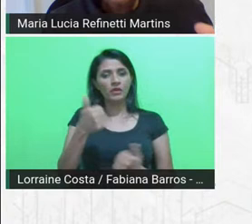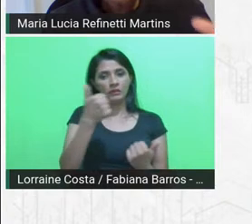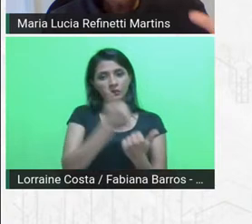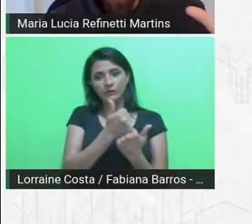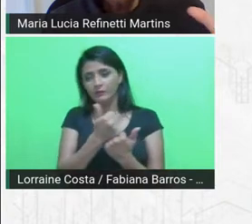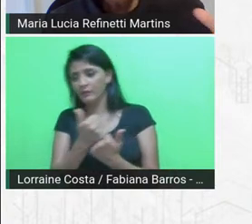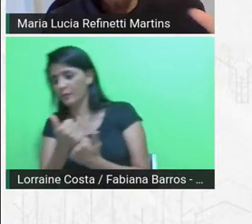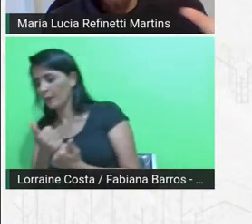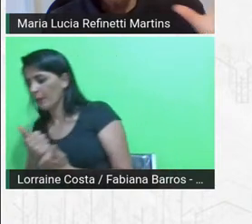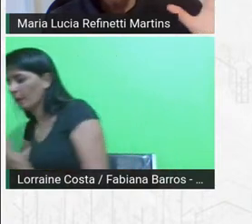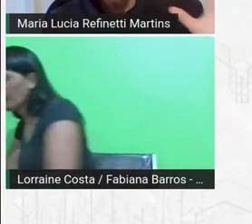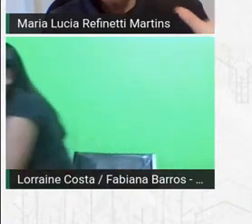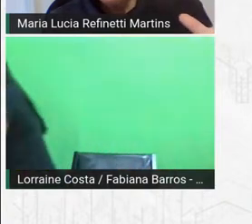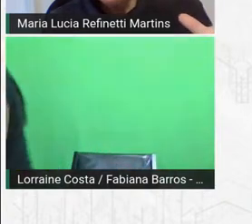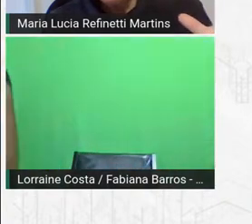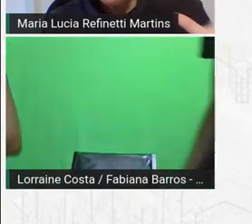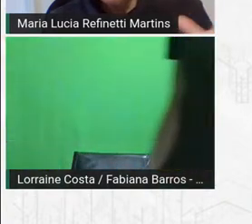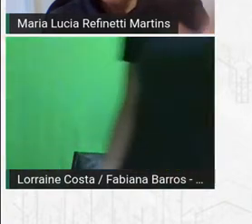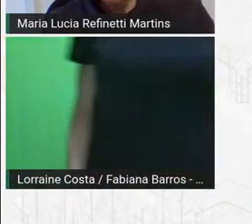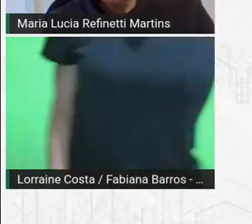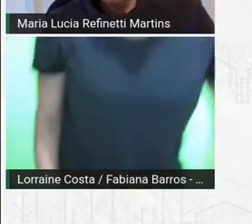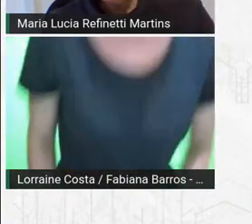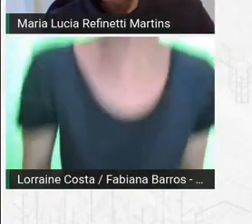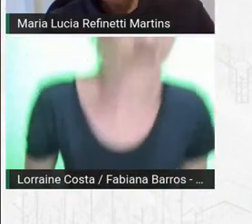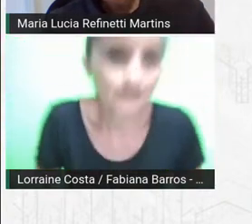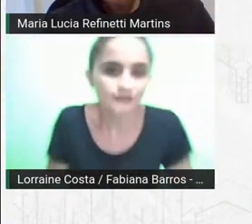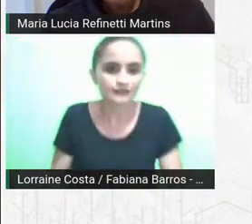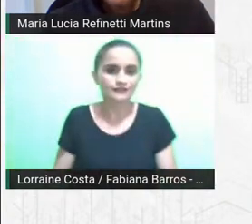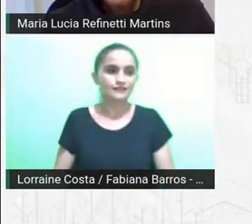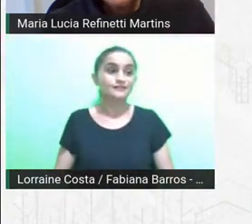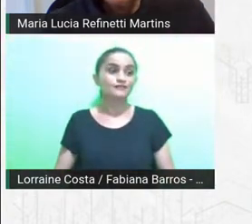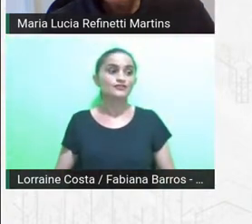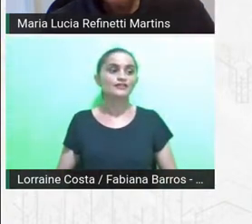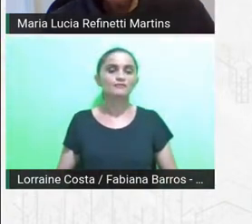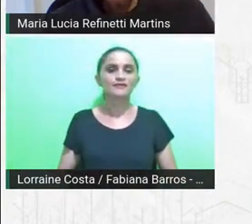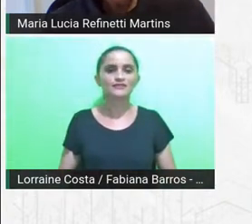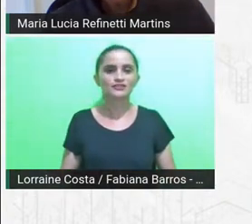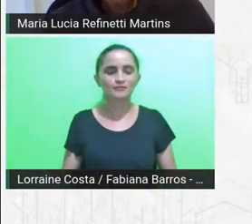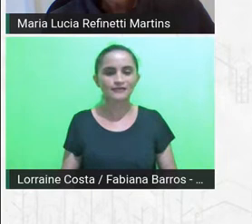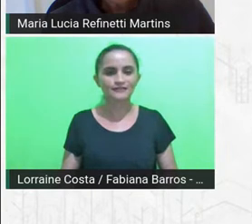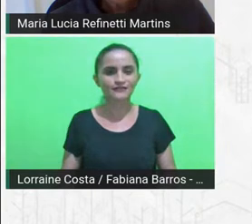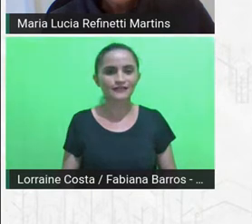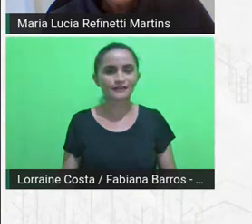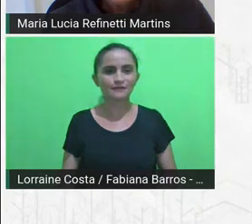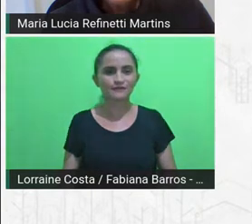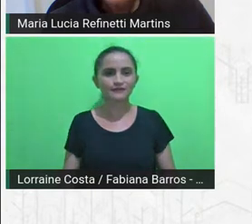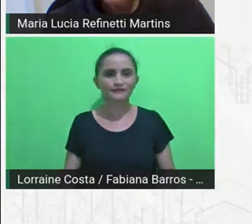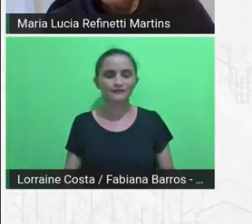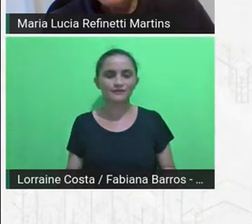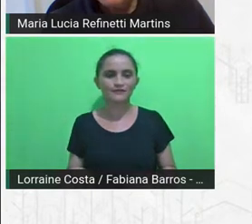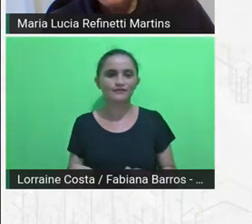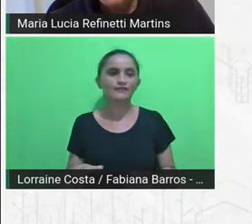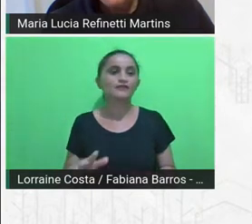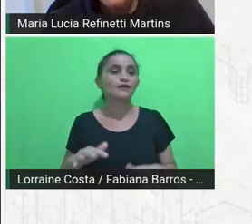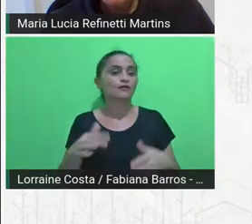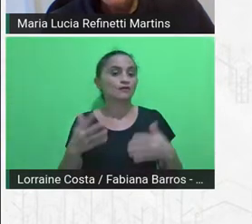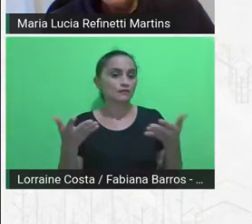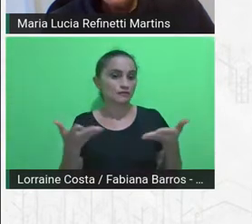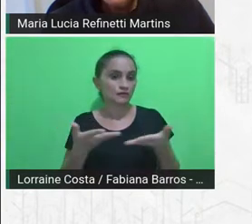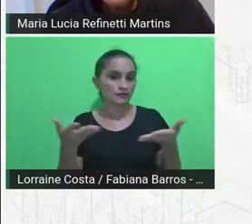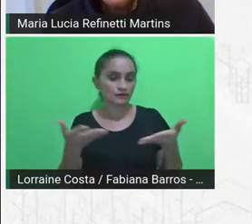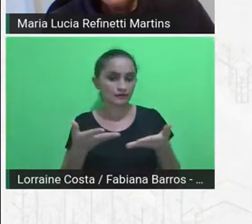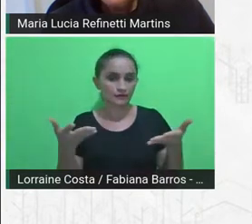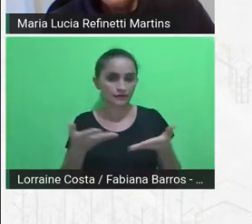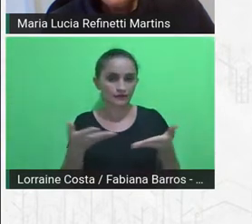buscar foi da Lei Federal de 2005, que cria essa residência multiprofissional